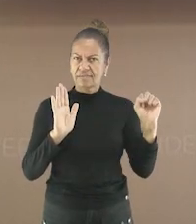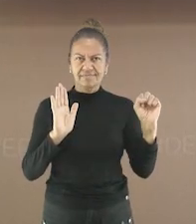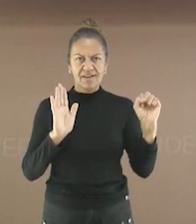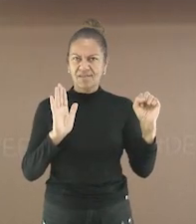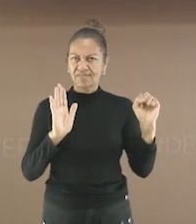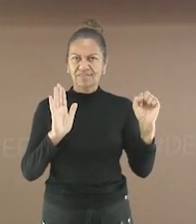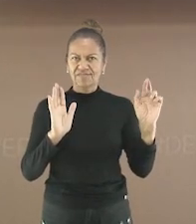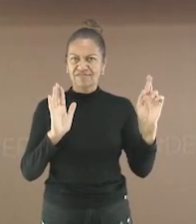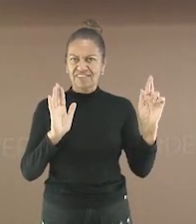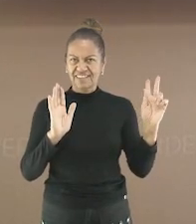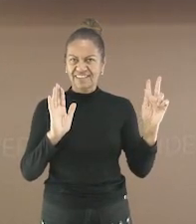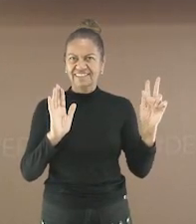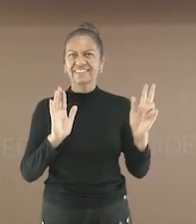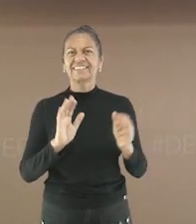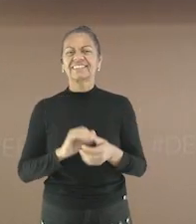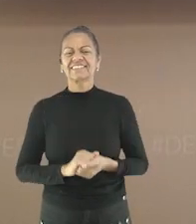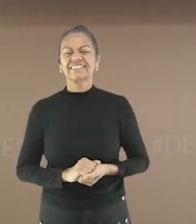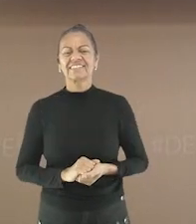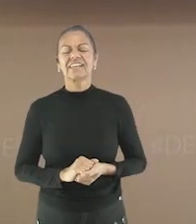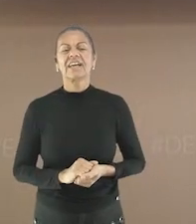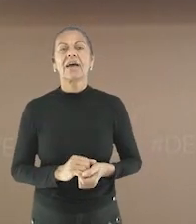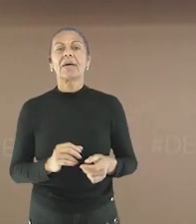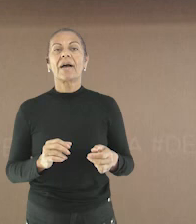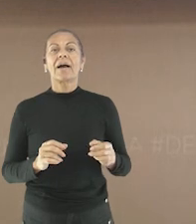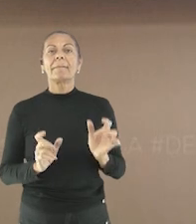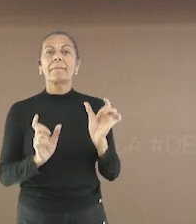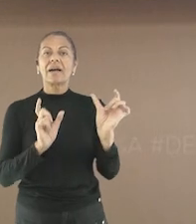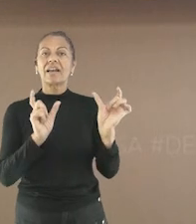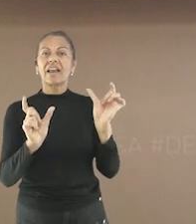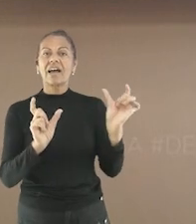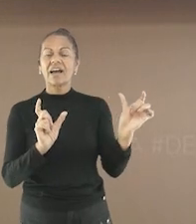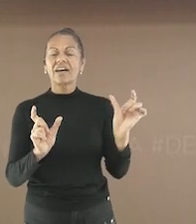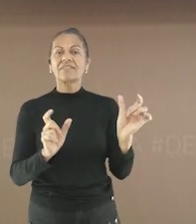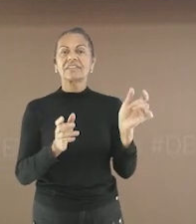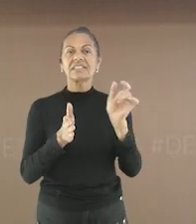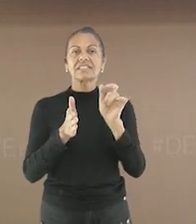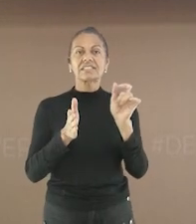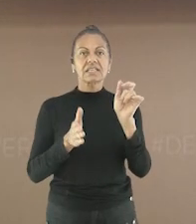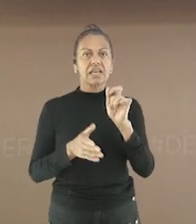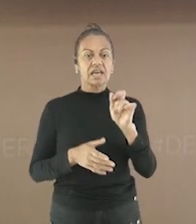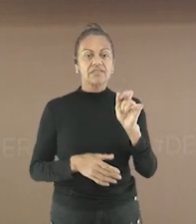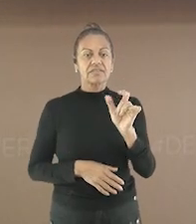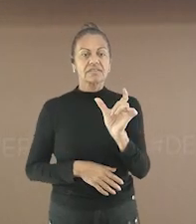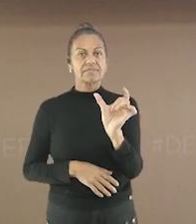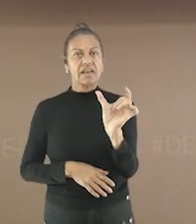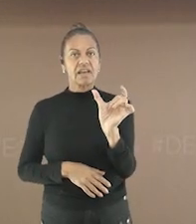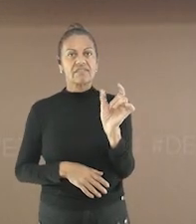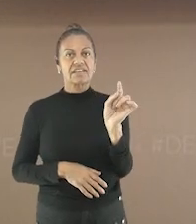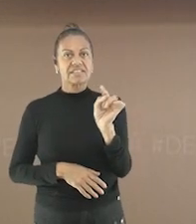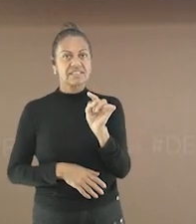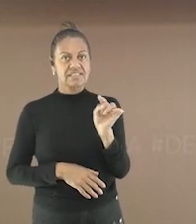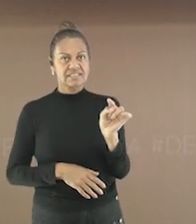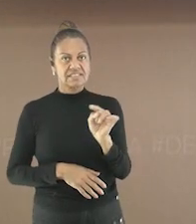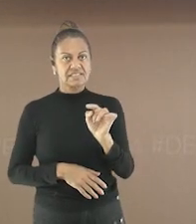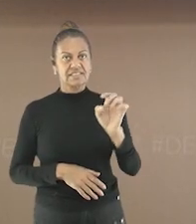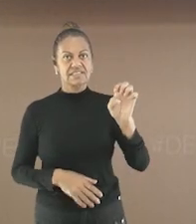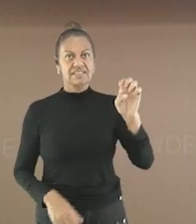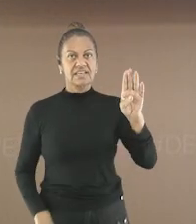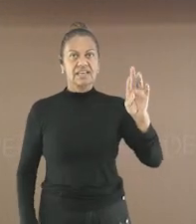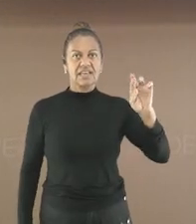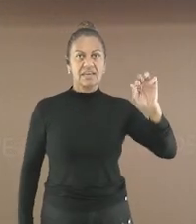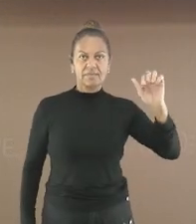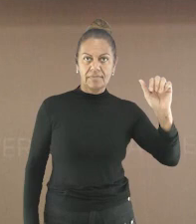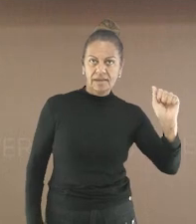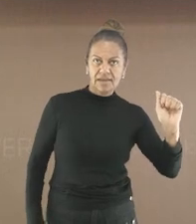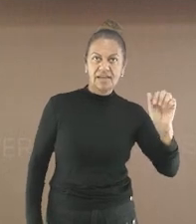há nenhuma regra Igual a letra S Está certo? Percebam que há palavras escritas com Z No